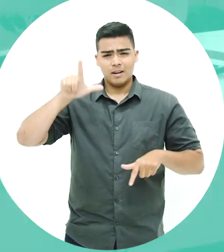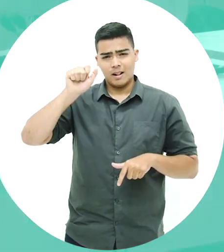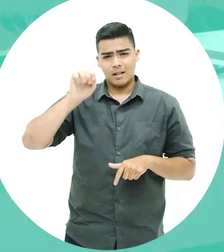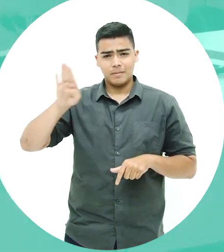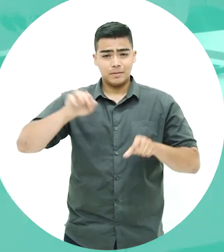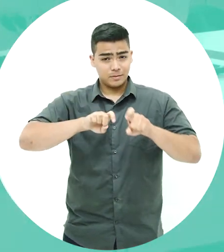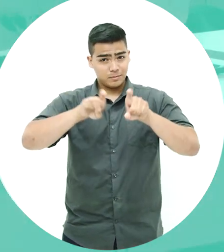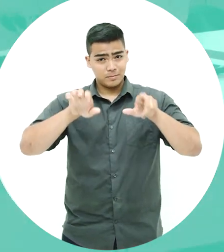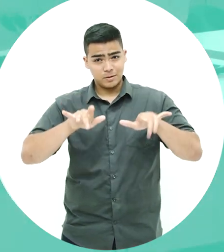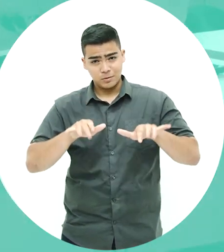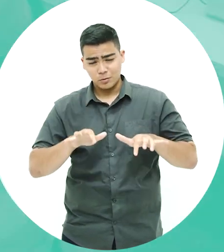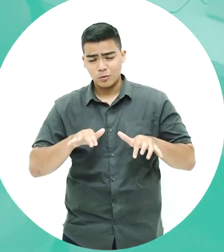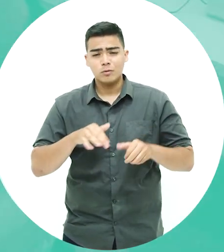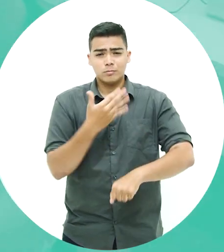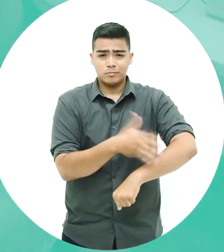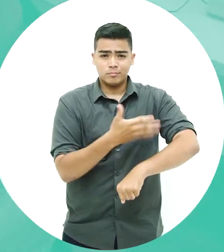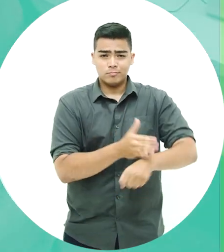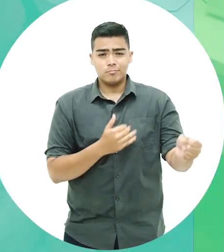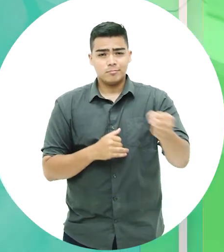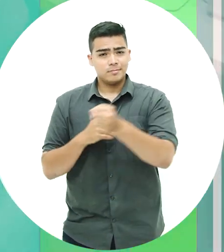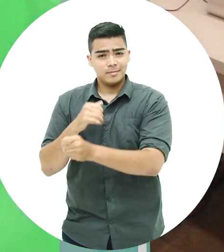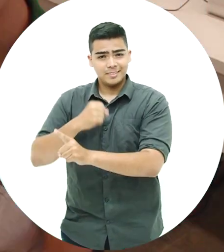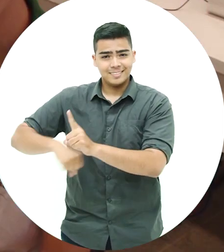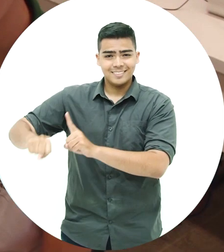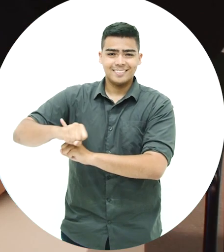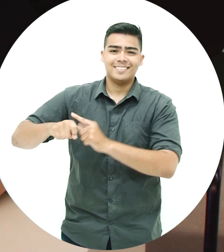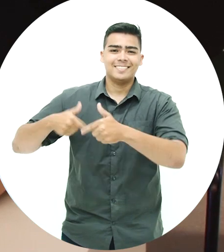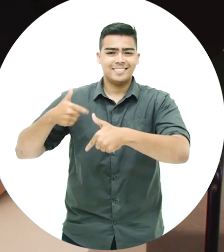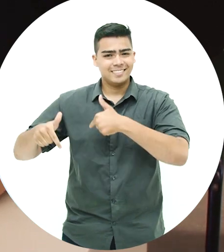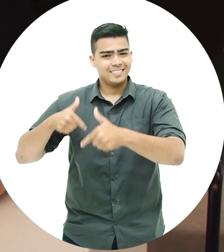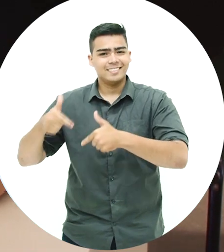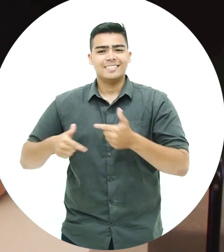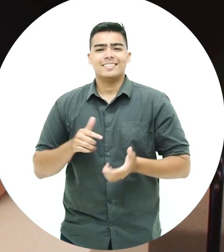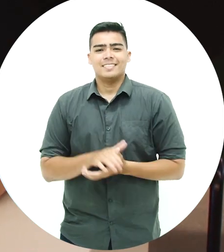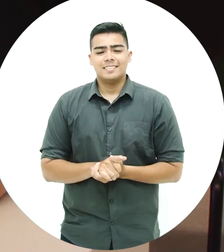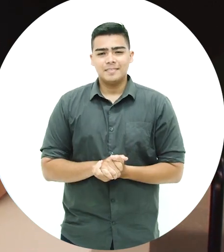o aluno para pôr em prática as atividades pertinentes ao mundo do trabalho.